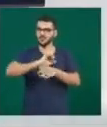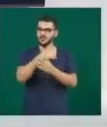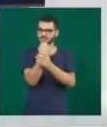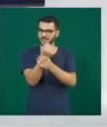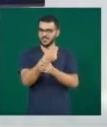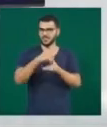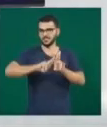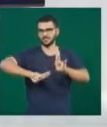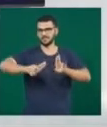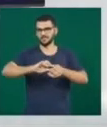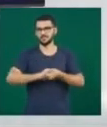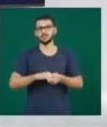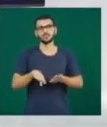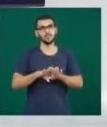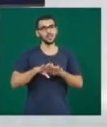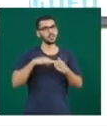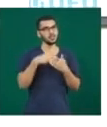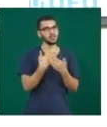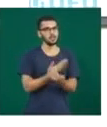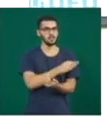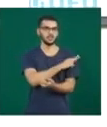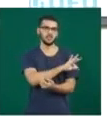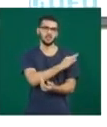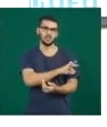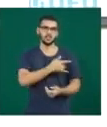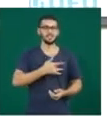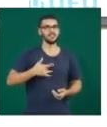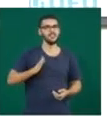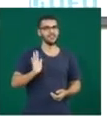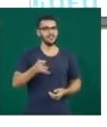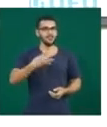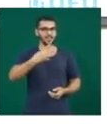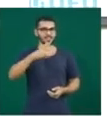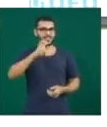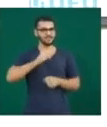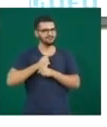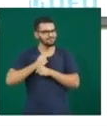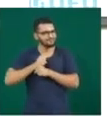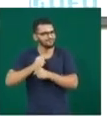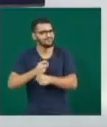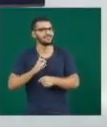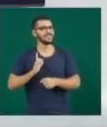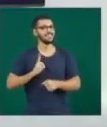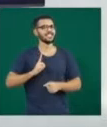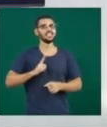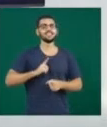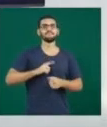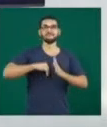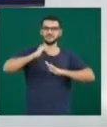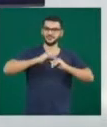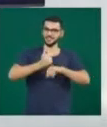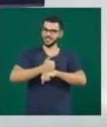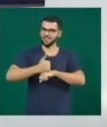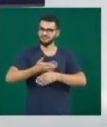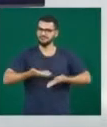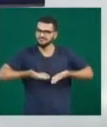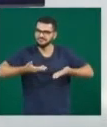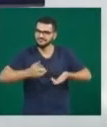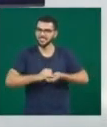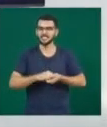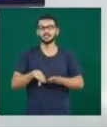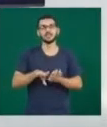Escola Técnica de Saúde comemora 45 anos de história e profissionais são homenageados. Tem festa também em